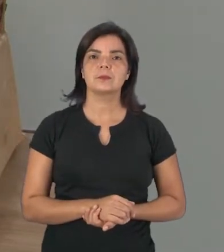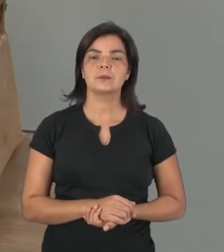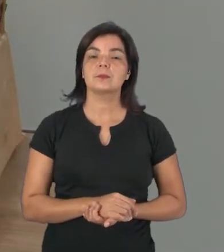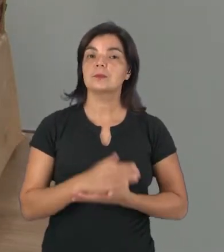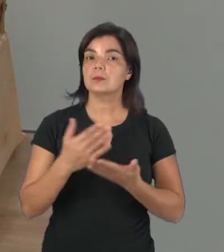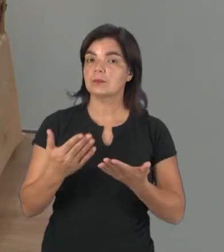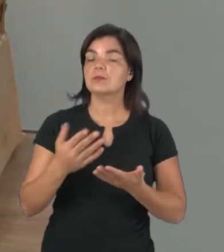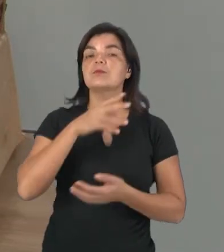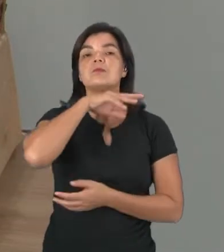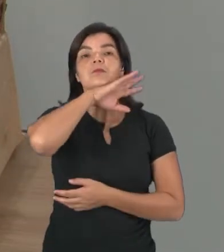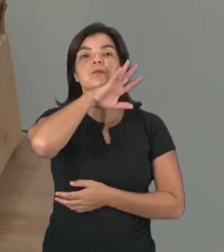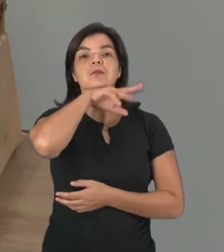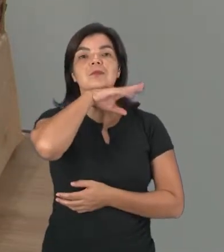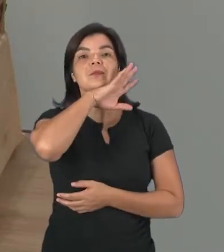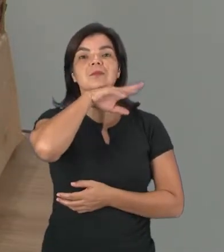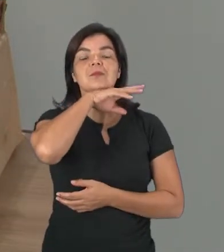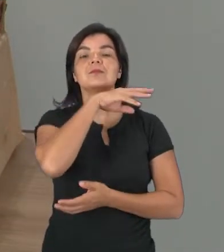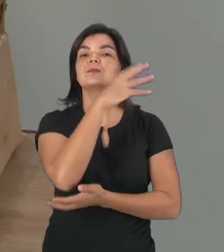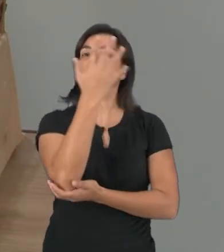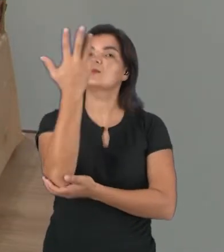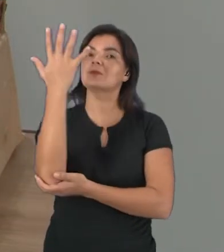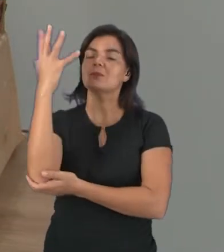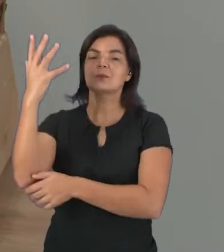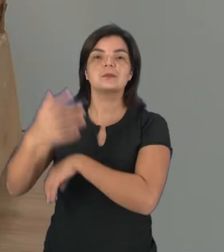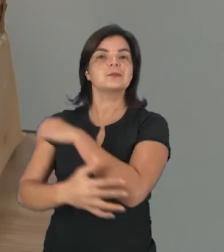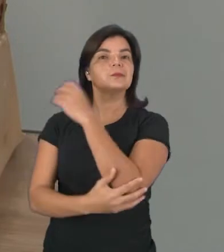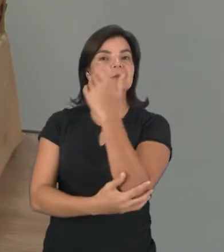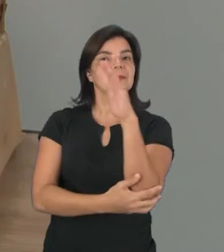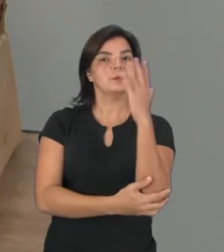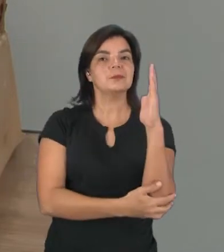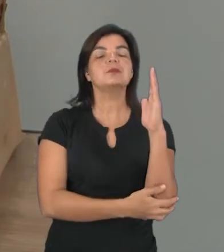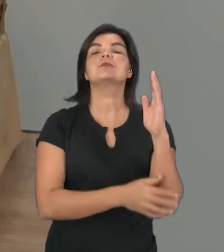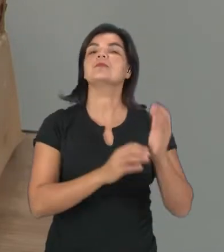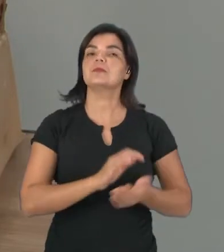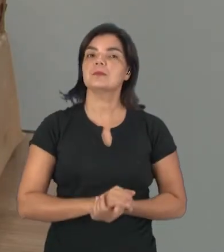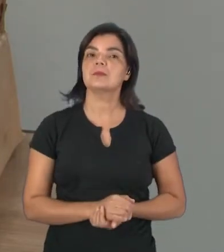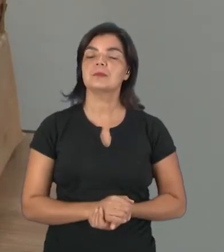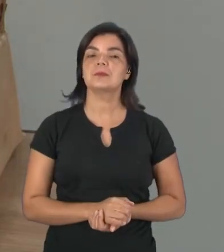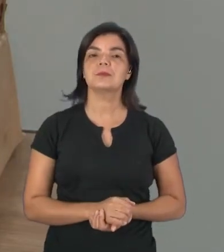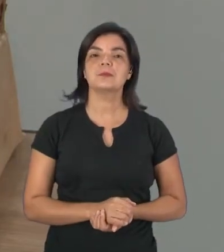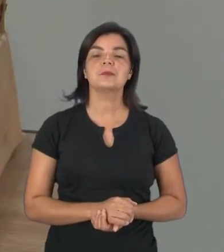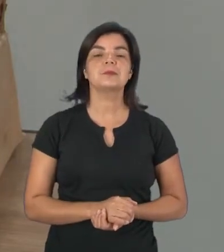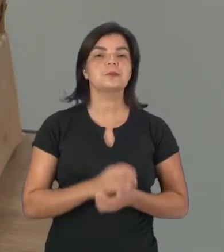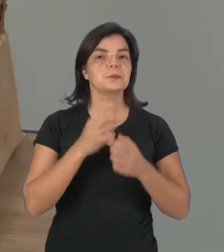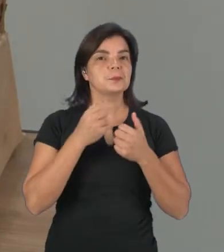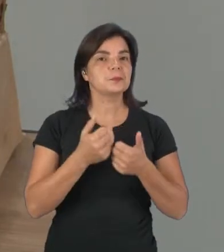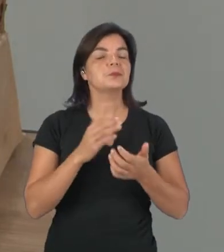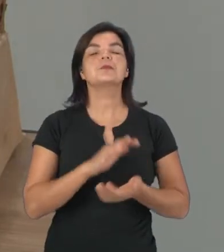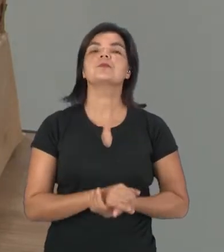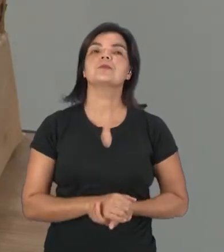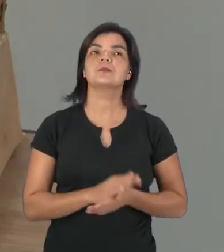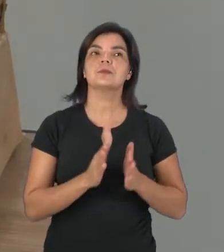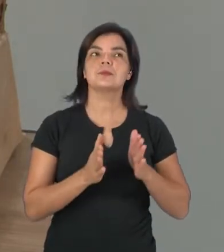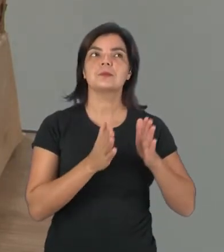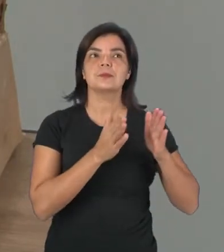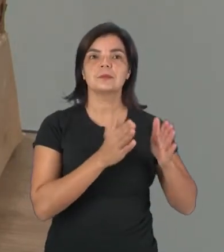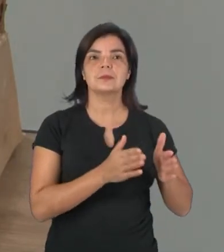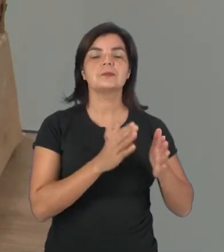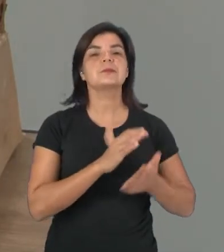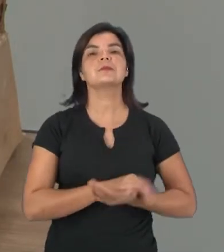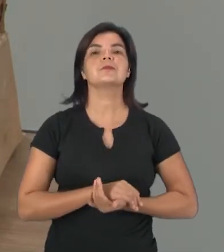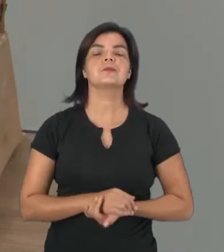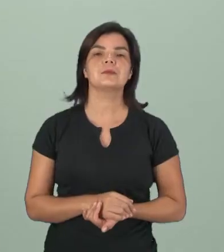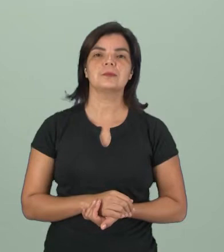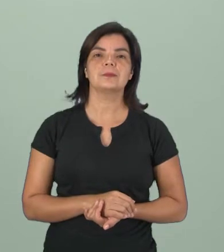Ela é um animal silvestre ou selvagem, como falamos. Muito bem. Então, vou deixá-la